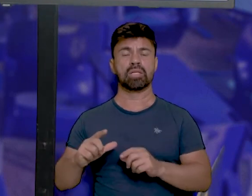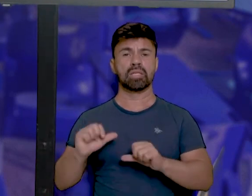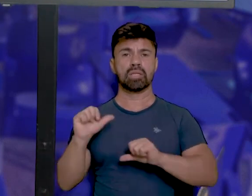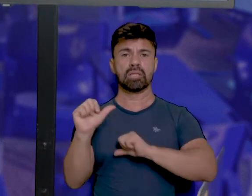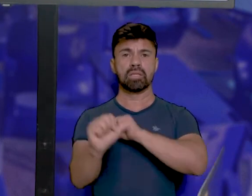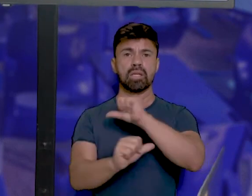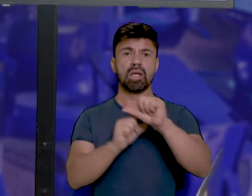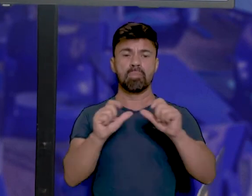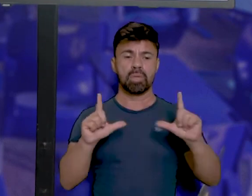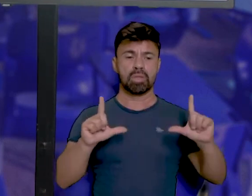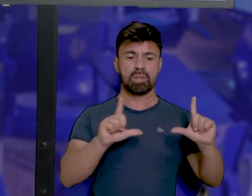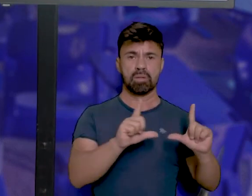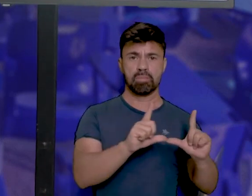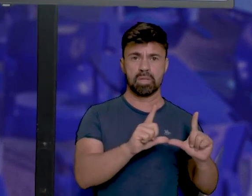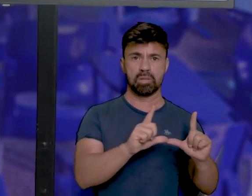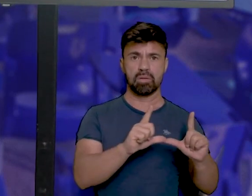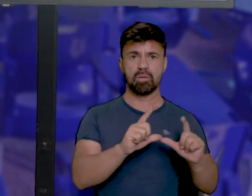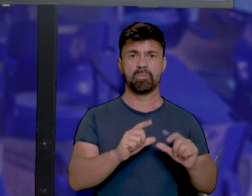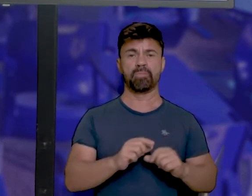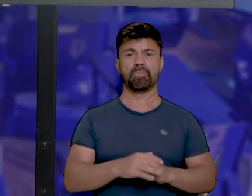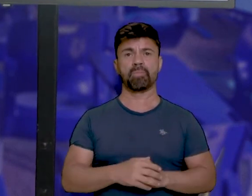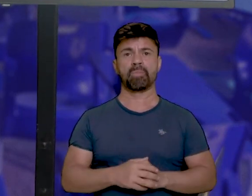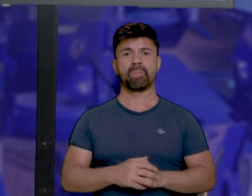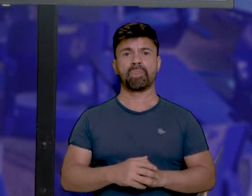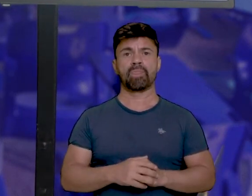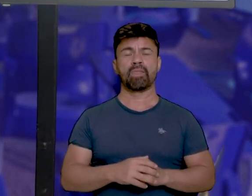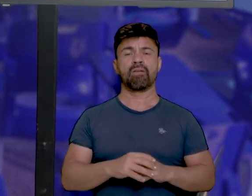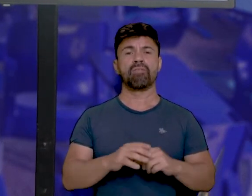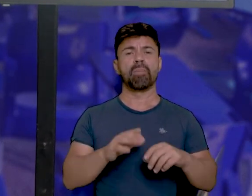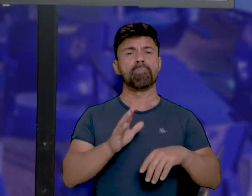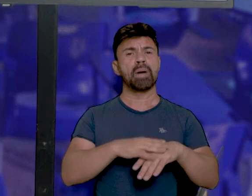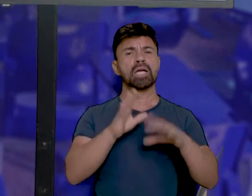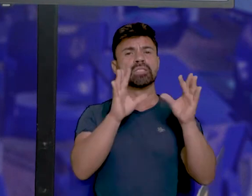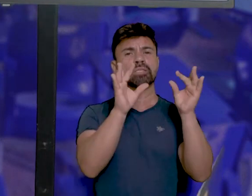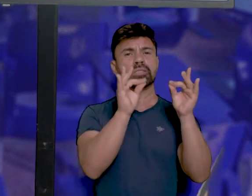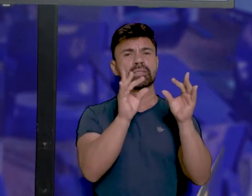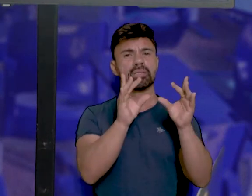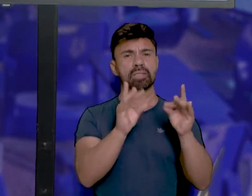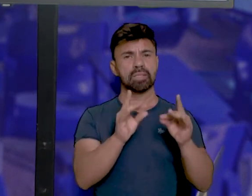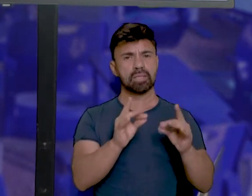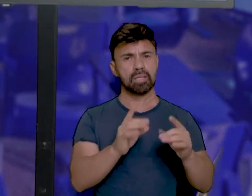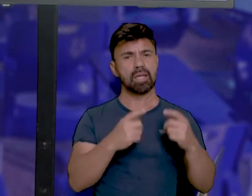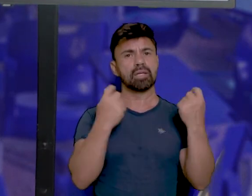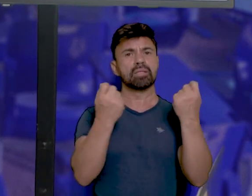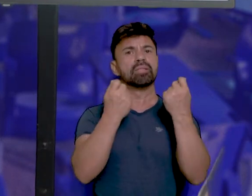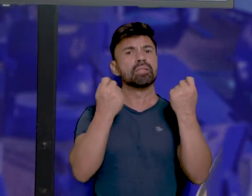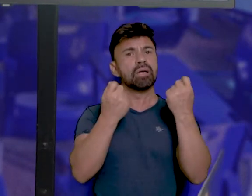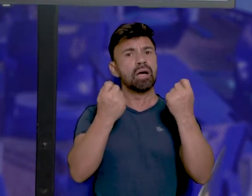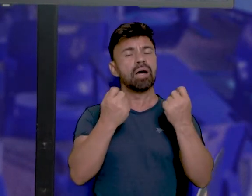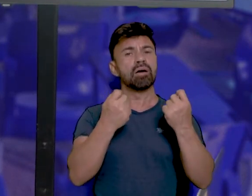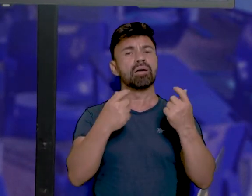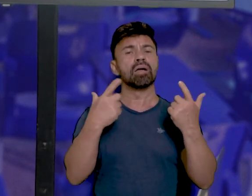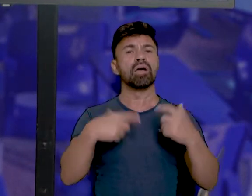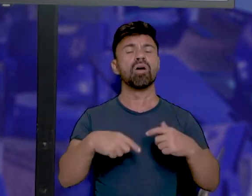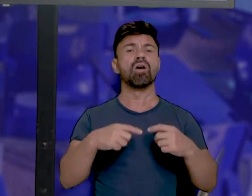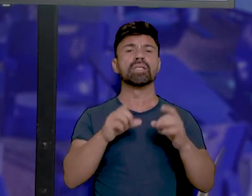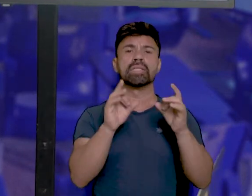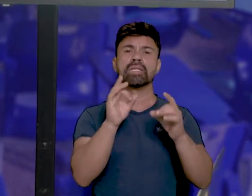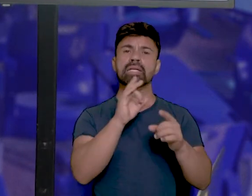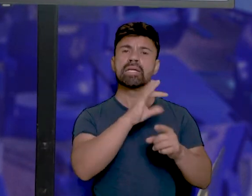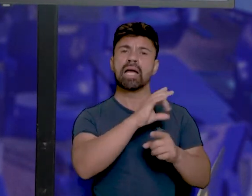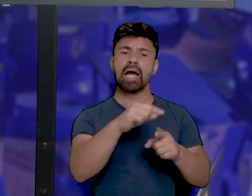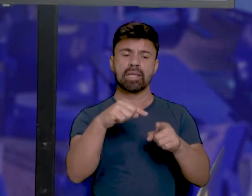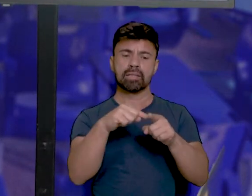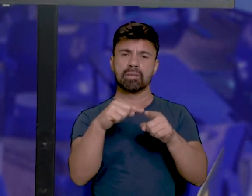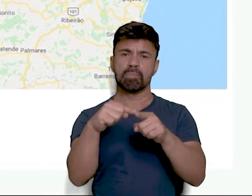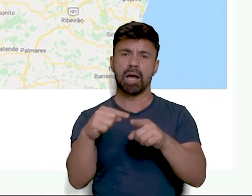E transformamos ela em escala menor. Que ela vai ser reduzida. Vemos detalhes aqui do nosso município de Caruaru. Onde vai destacar cada bairro.